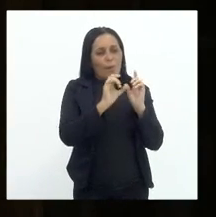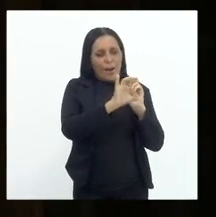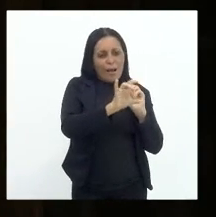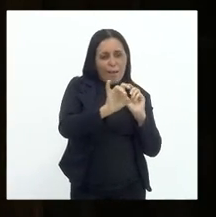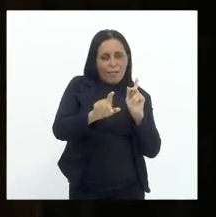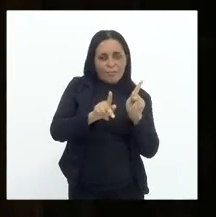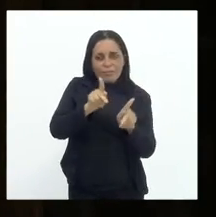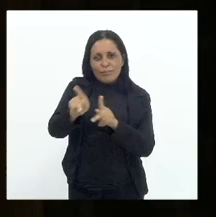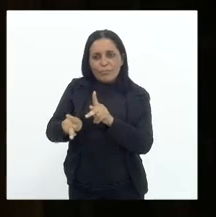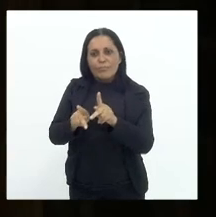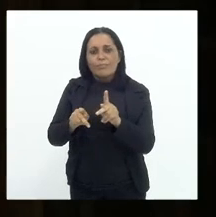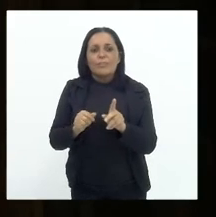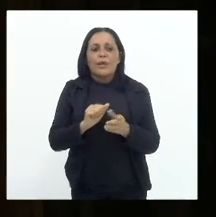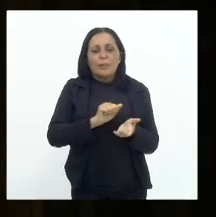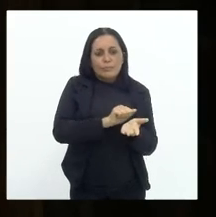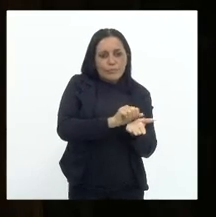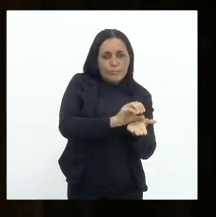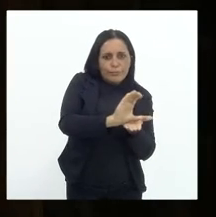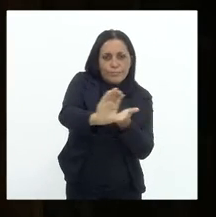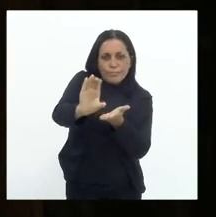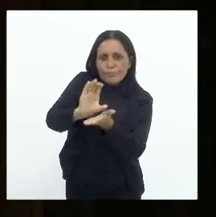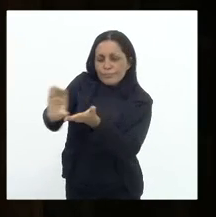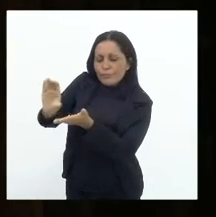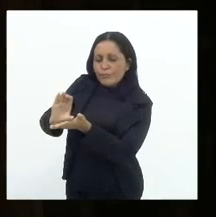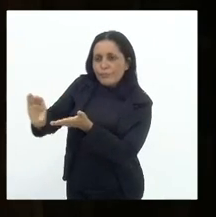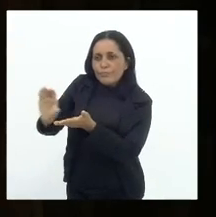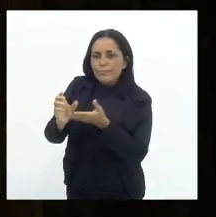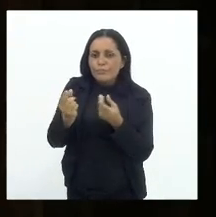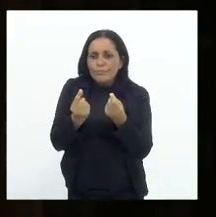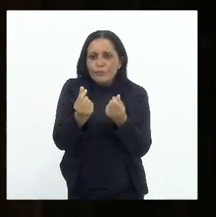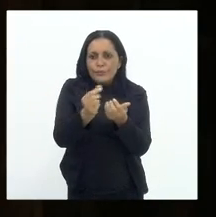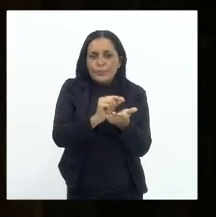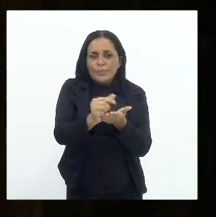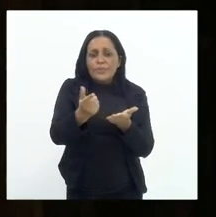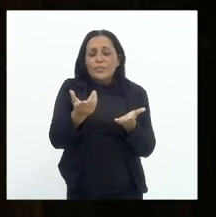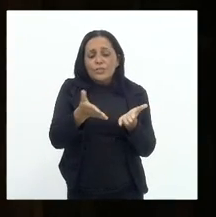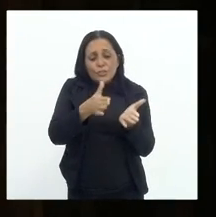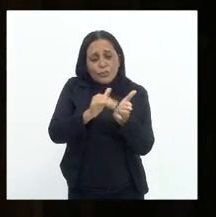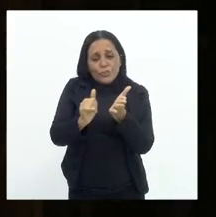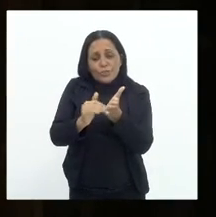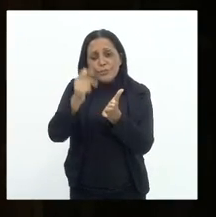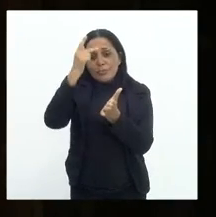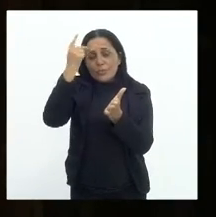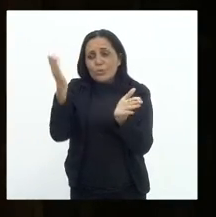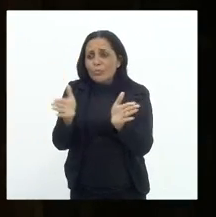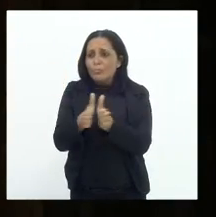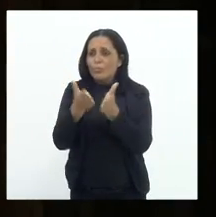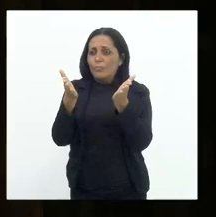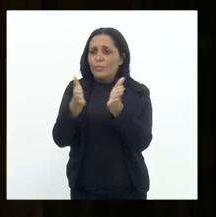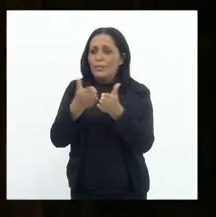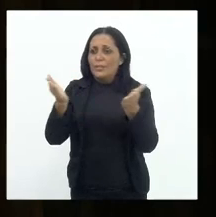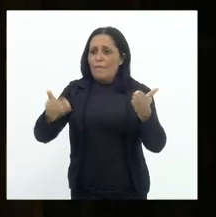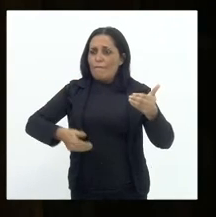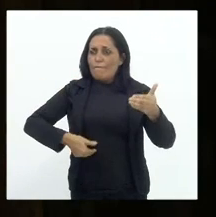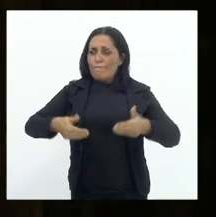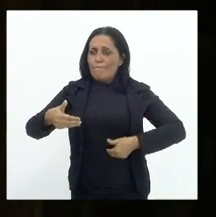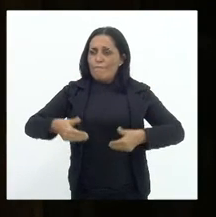distribuição de renda, em retirar as pessoas da miséria e da fome,